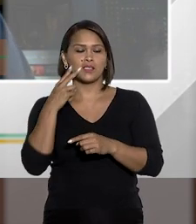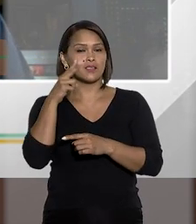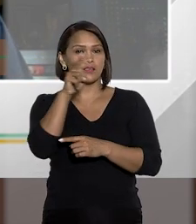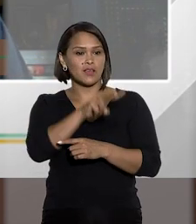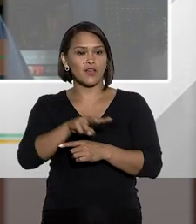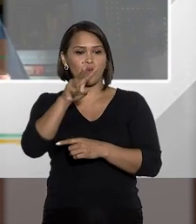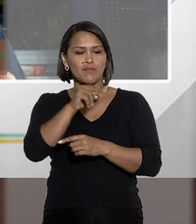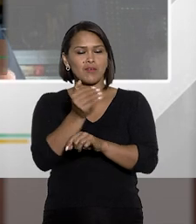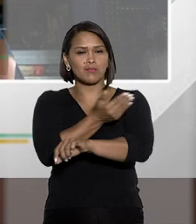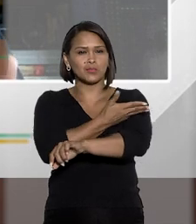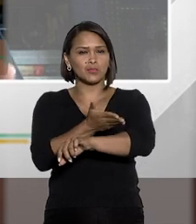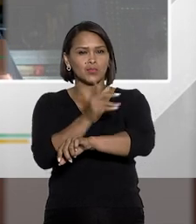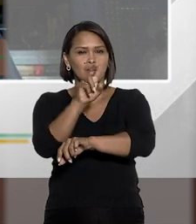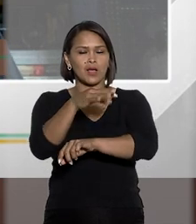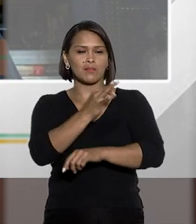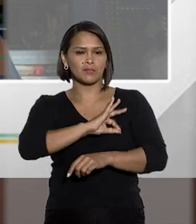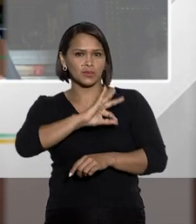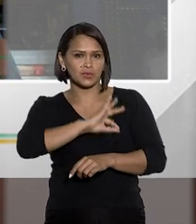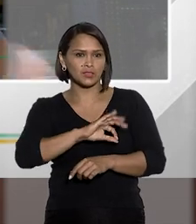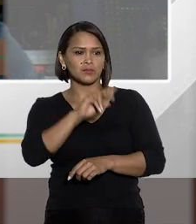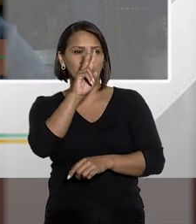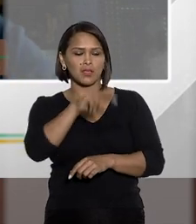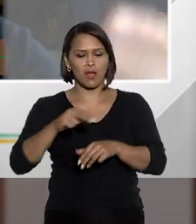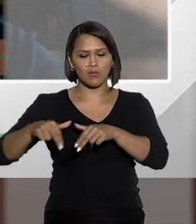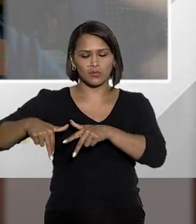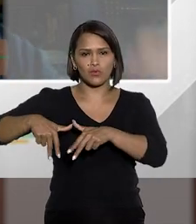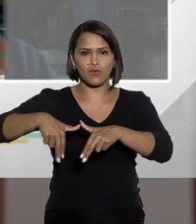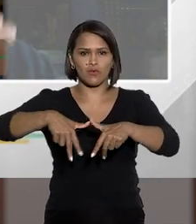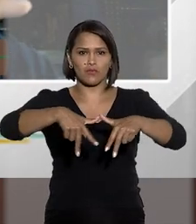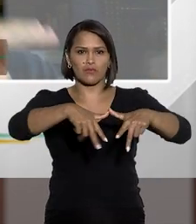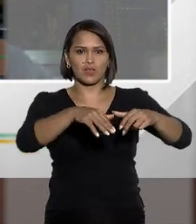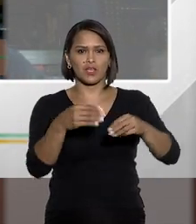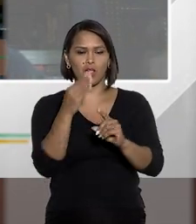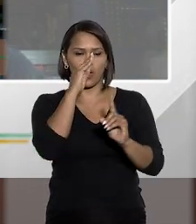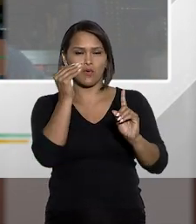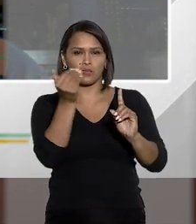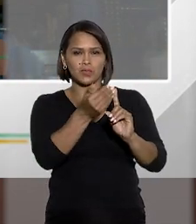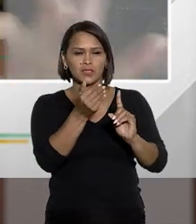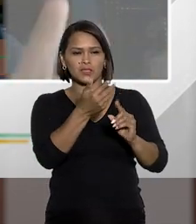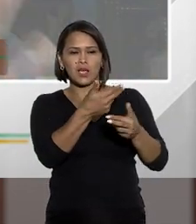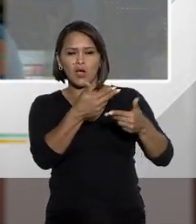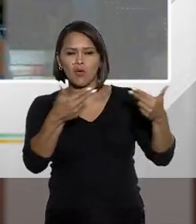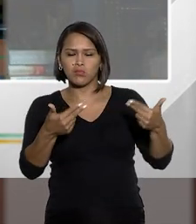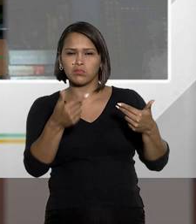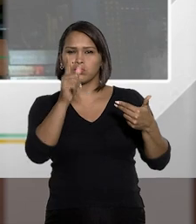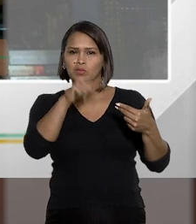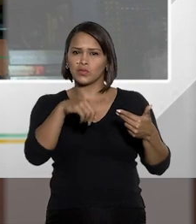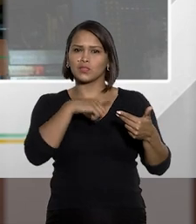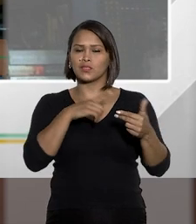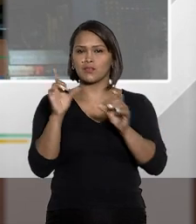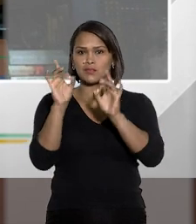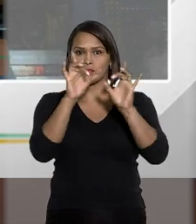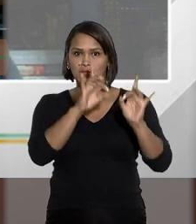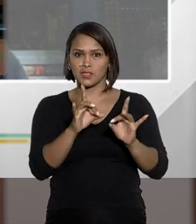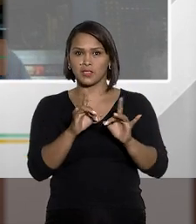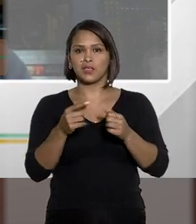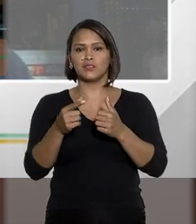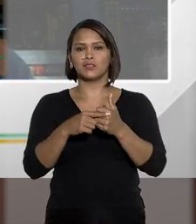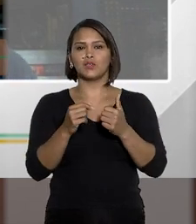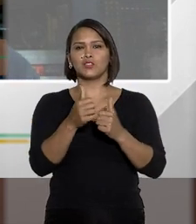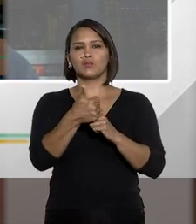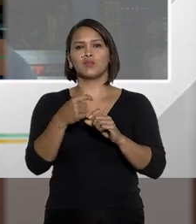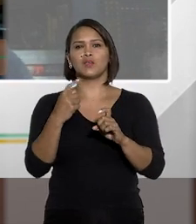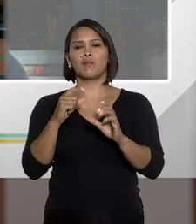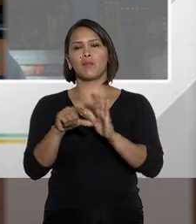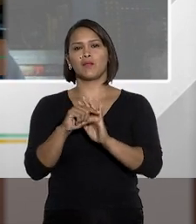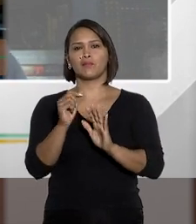enxergar no comportamento dos policiais que desfilam com o preso algum dos elementos subjetivos especiais